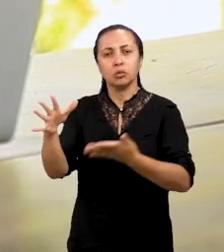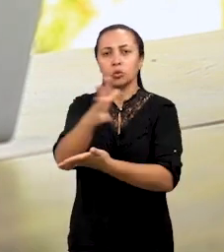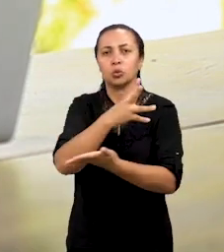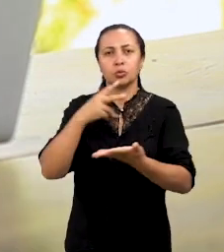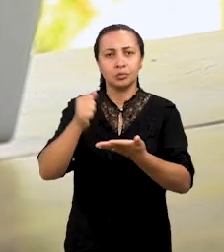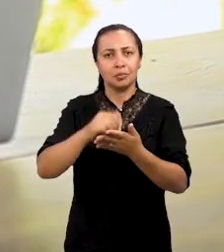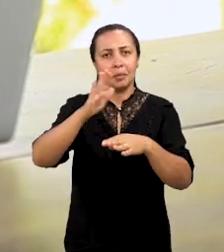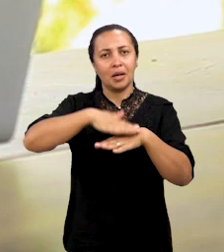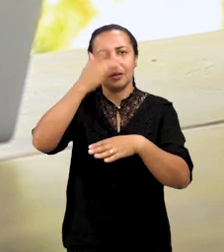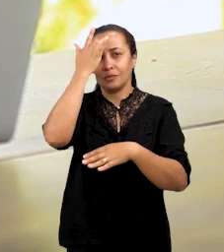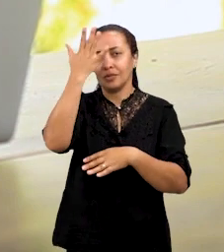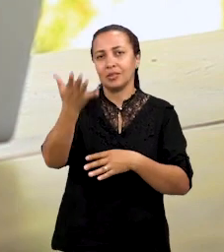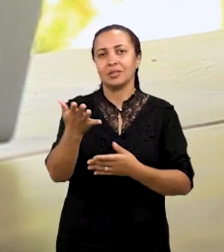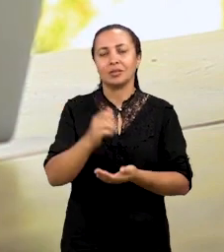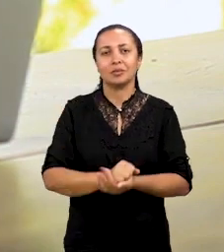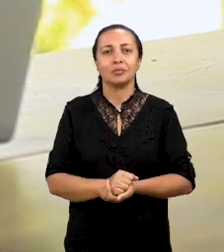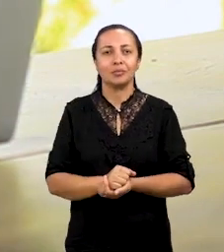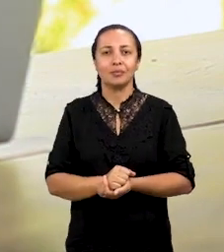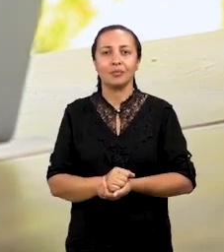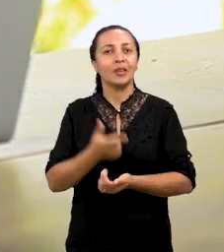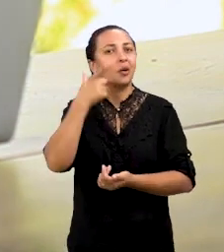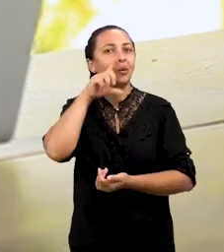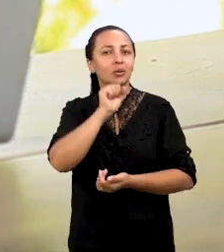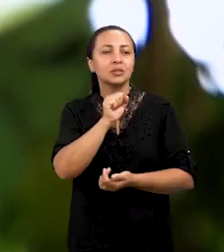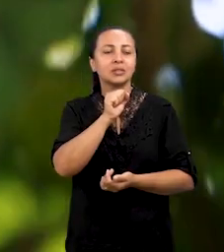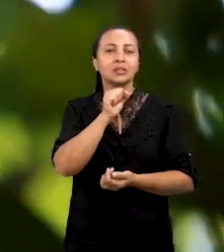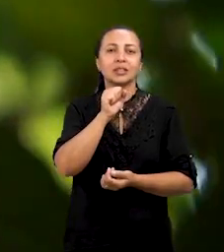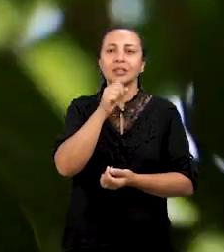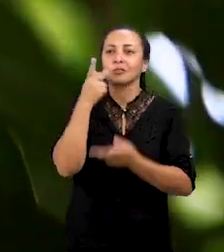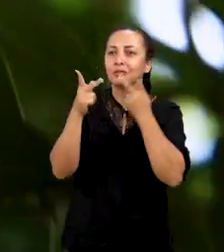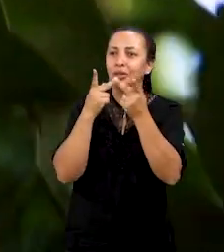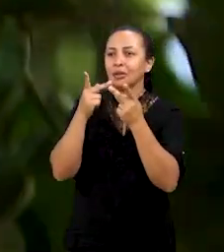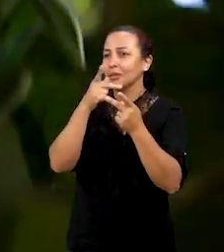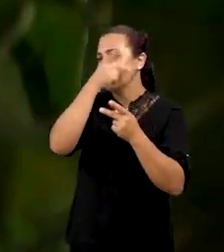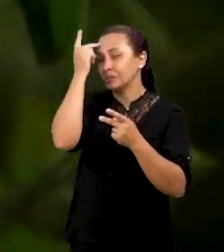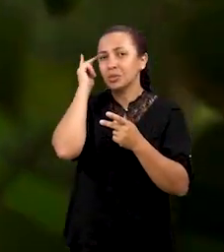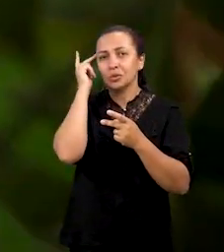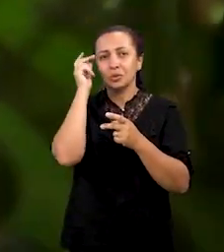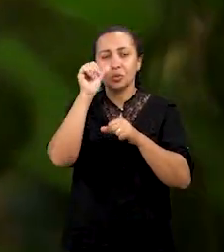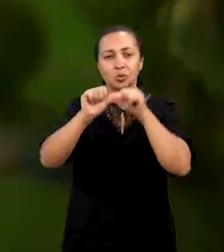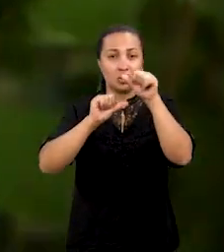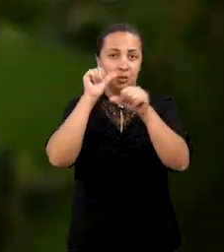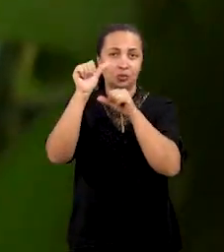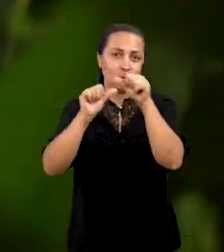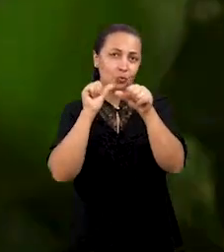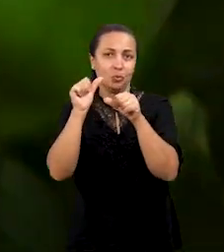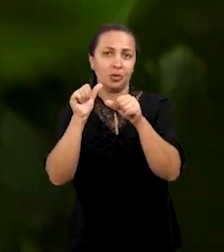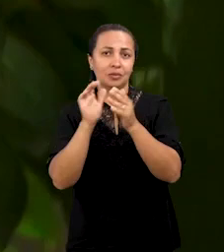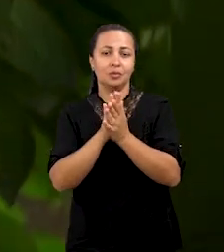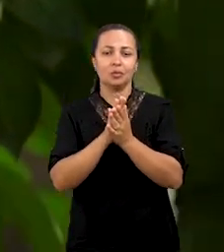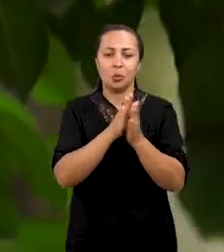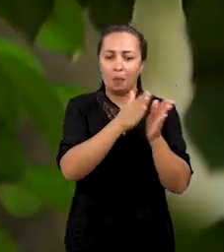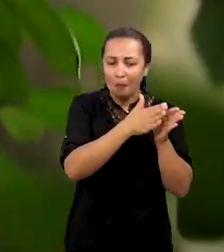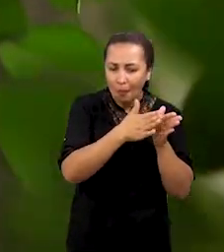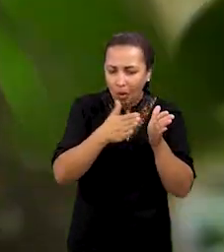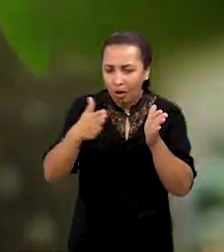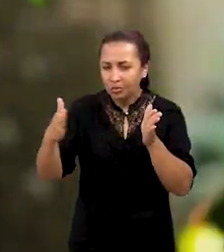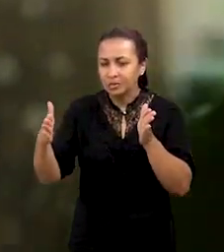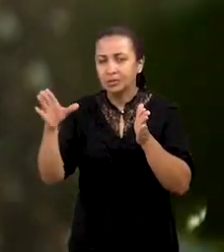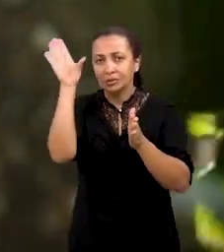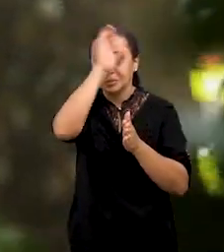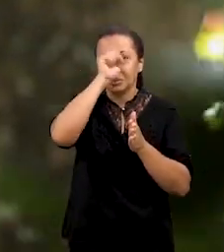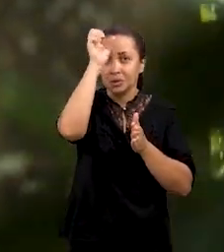de conseguir entrar em contato com essas pessoas. O processo de desenvolvimento eu aprendi na